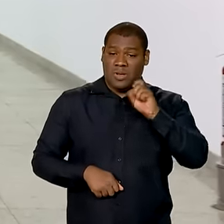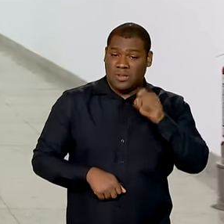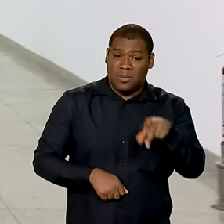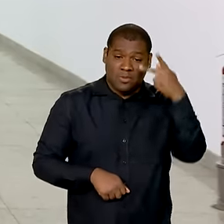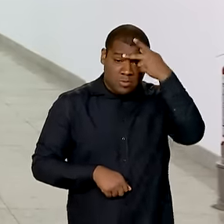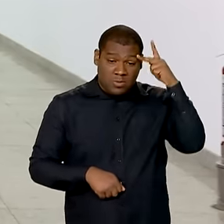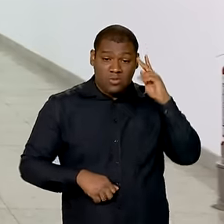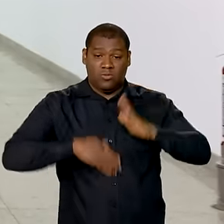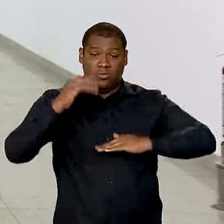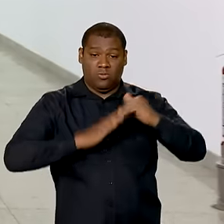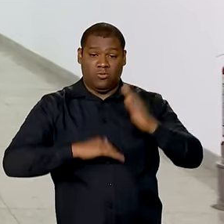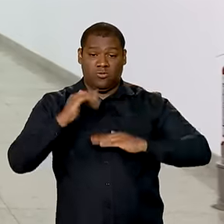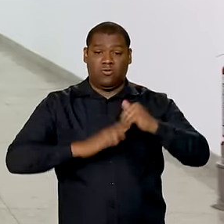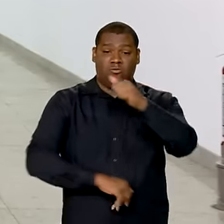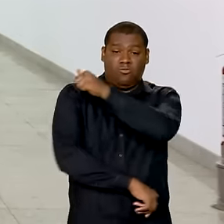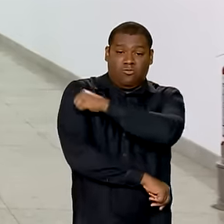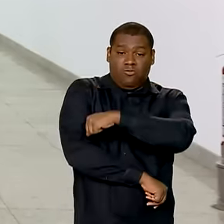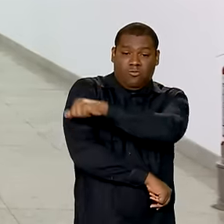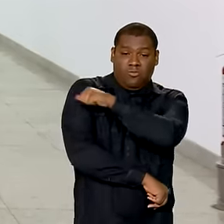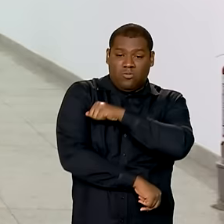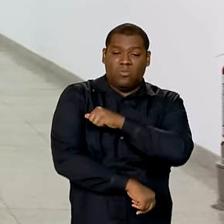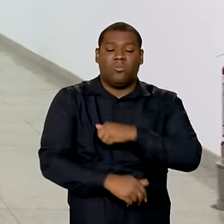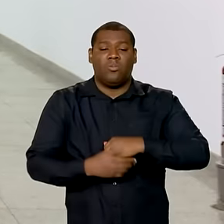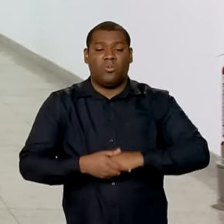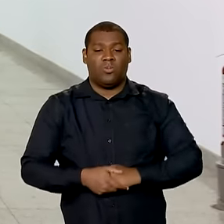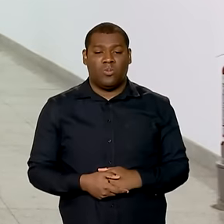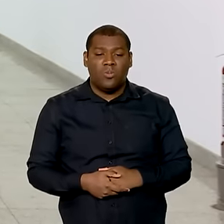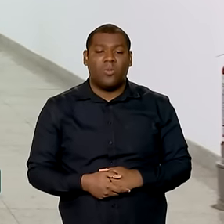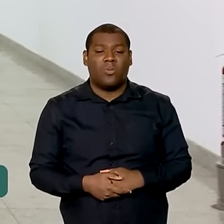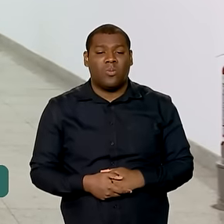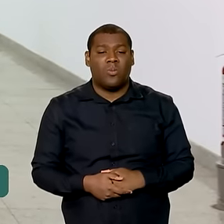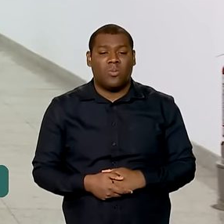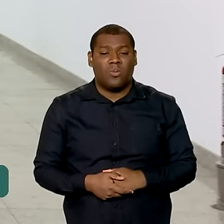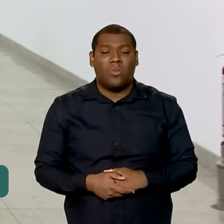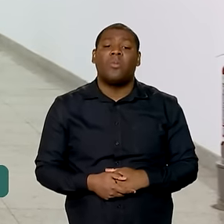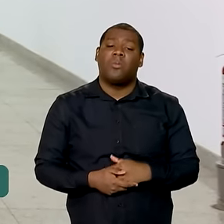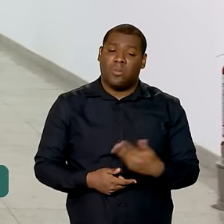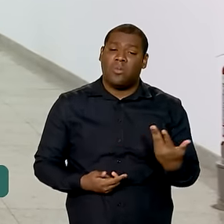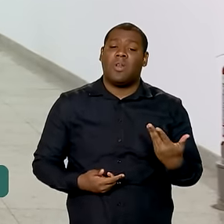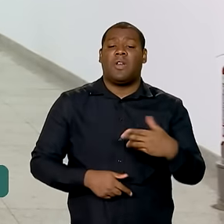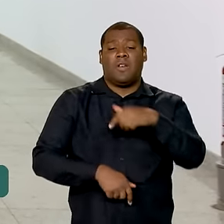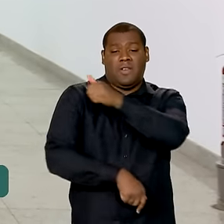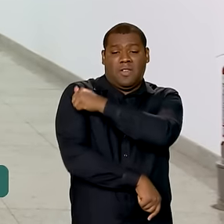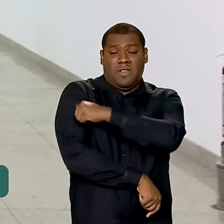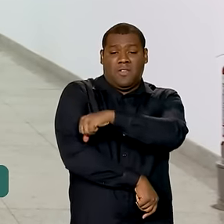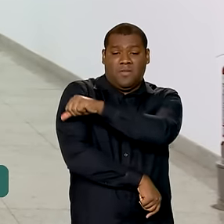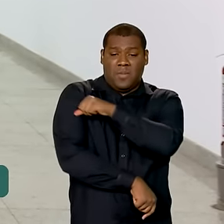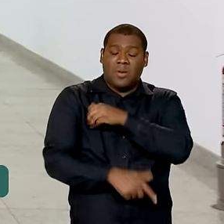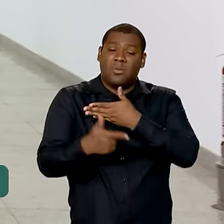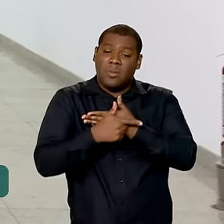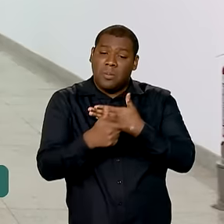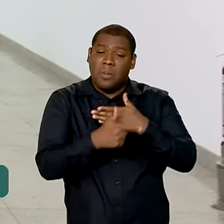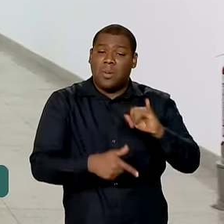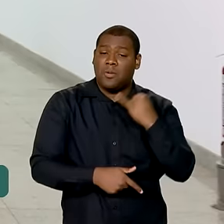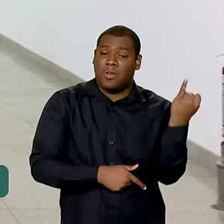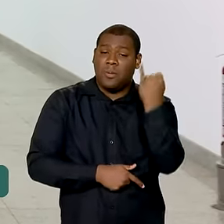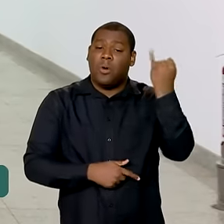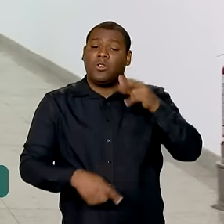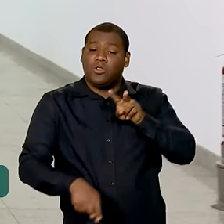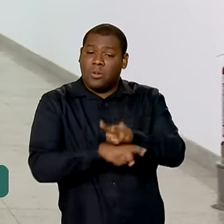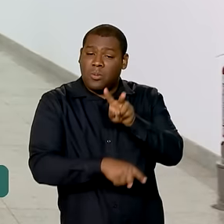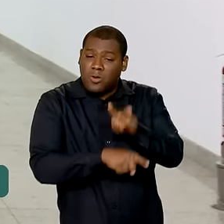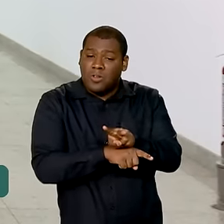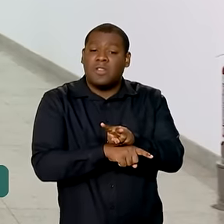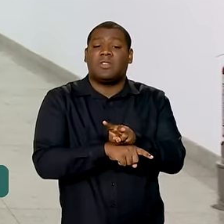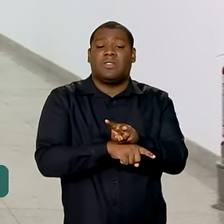enfermeiros. Gente que, como a Roseli, do Rio Grande do Sul, tem um papel fundamental na promoção, proteção